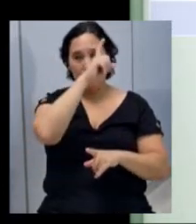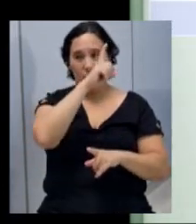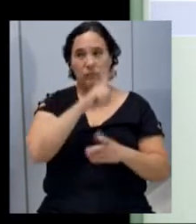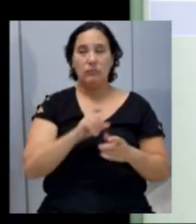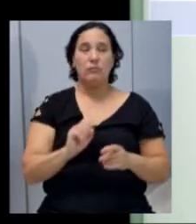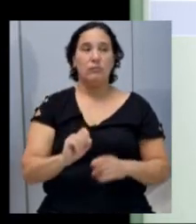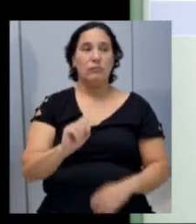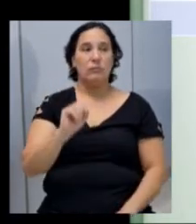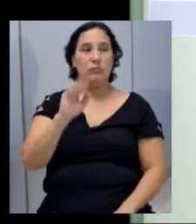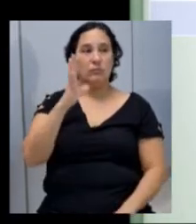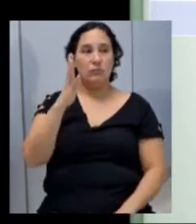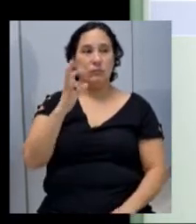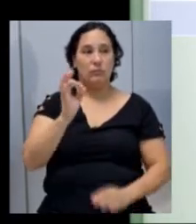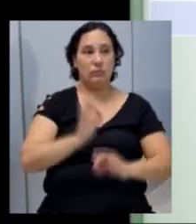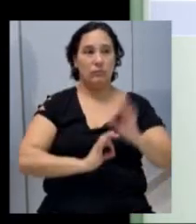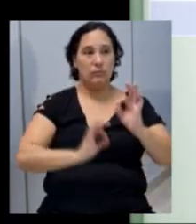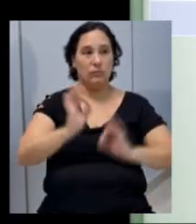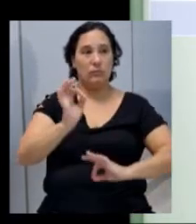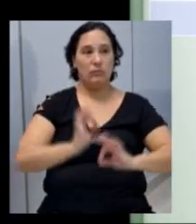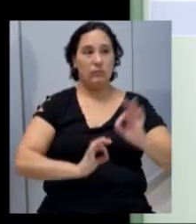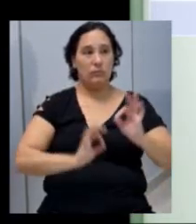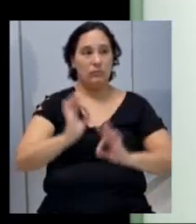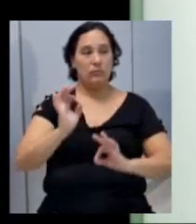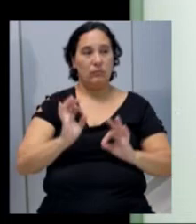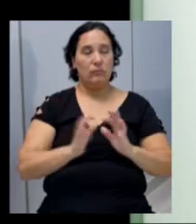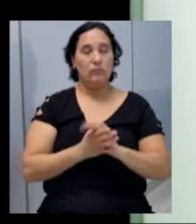eventuais e o programa Leite Pão Amigo.